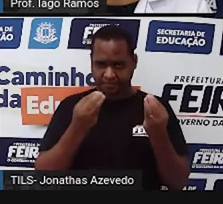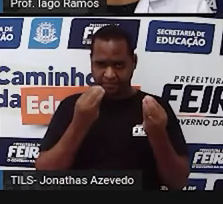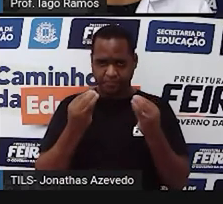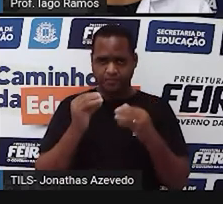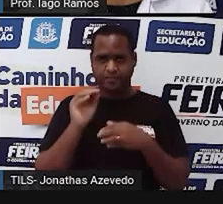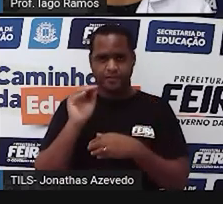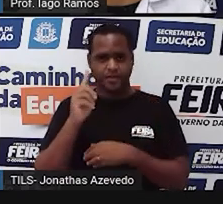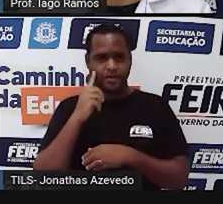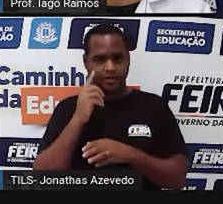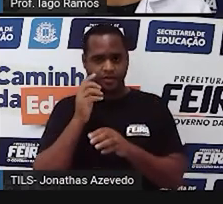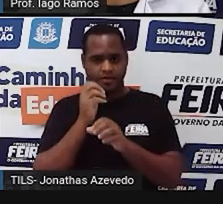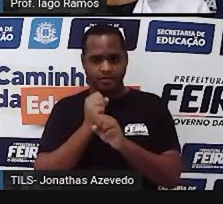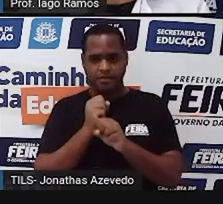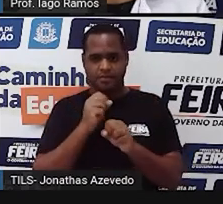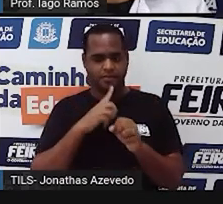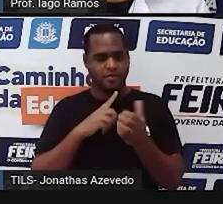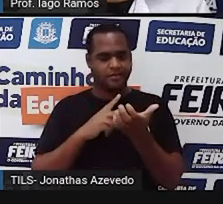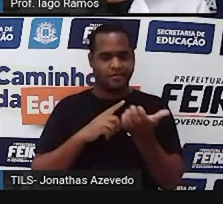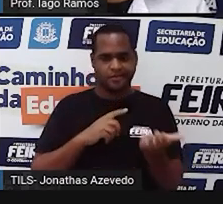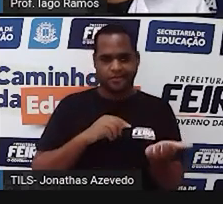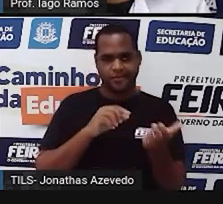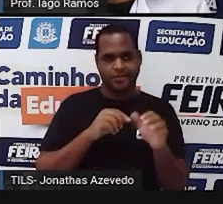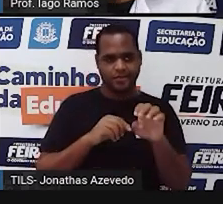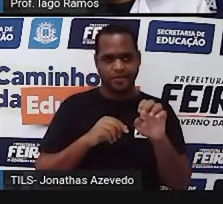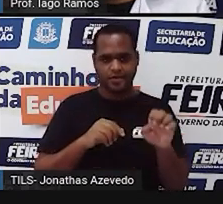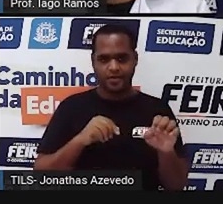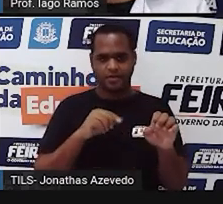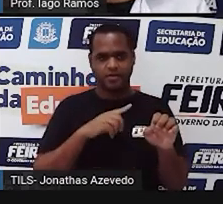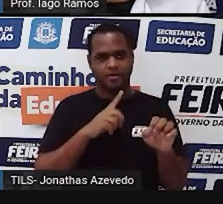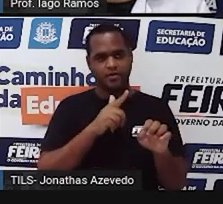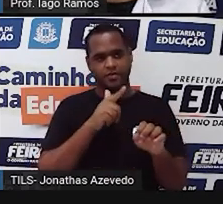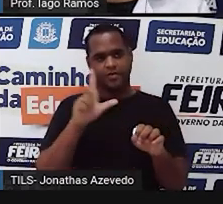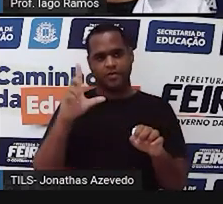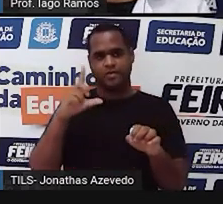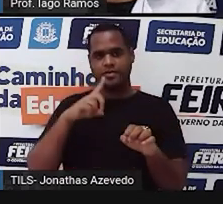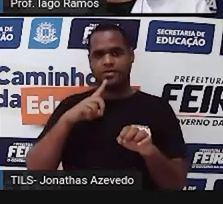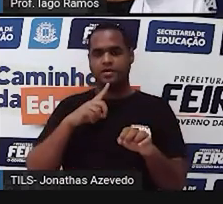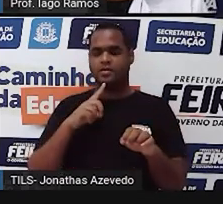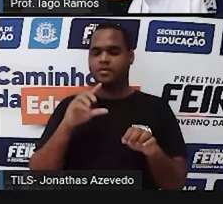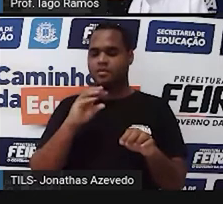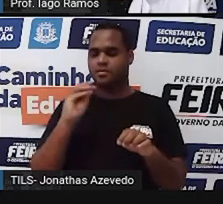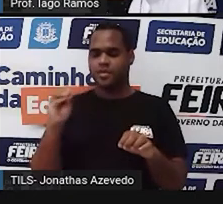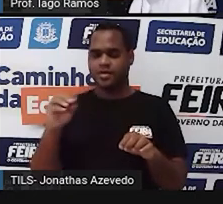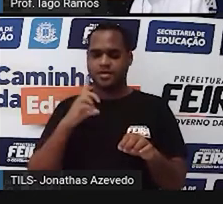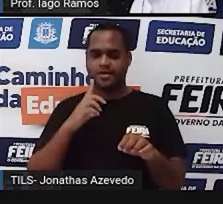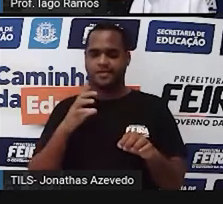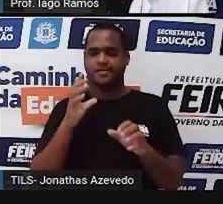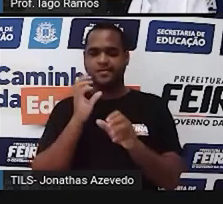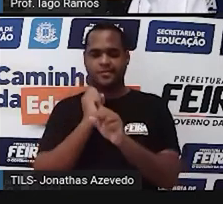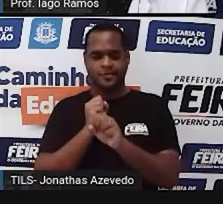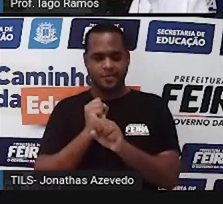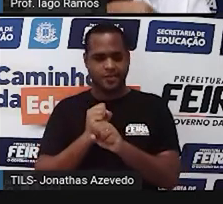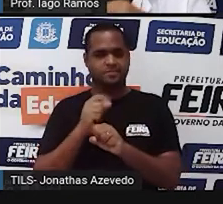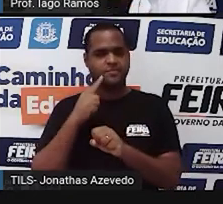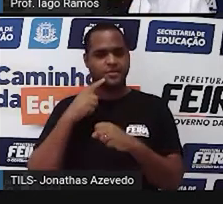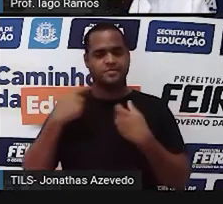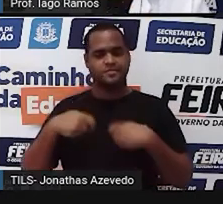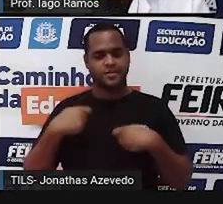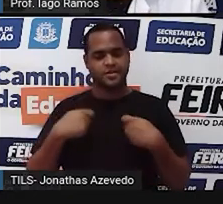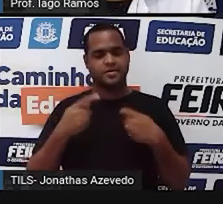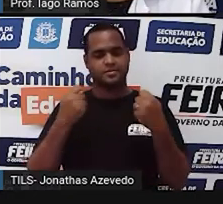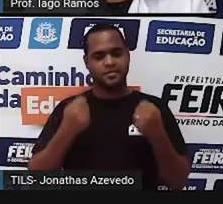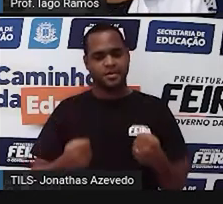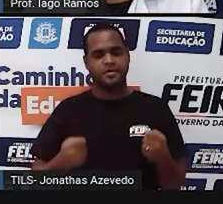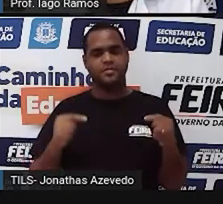coisa no prato esquerdo, do outro prato tem que colocar a mesma quantidade, o mesmo peso, a mesma